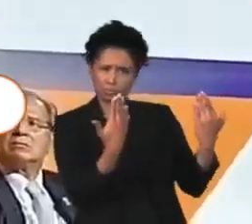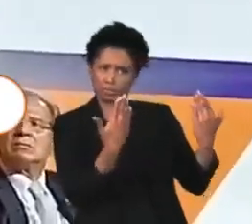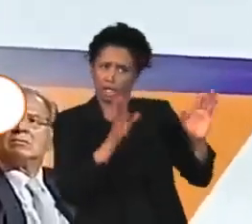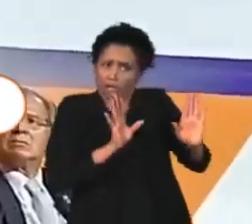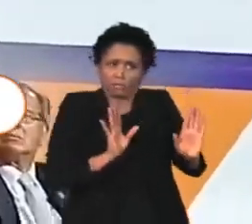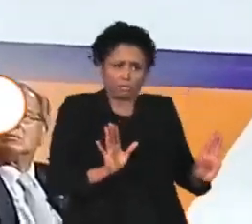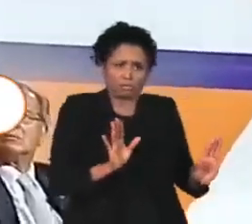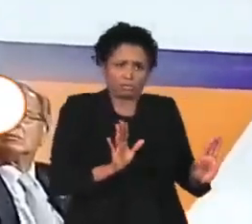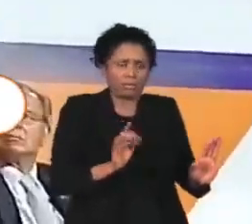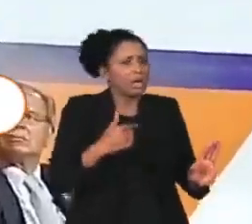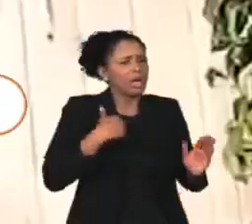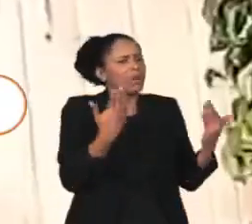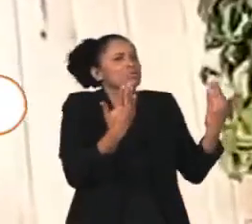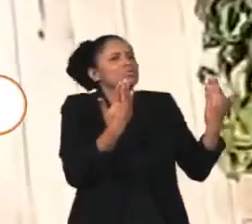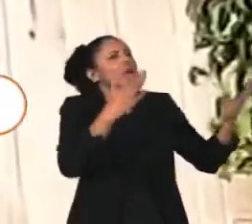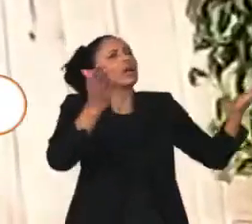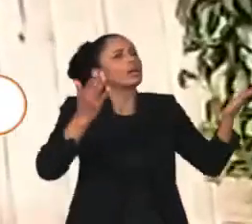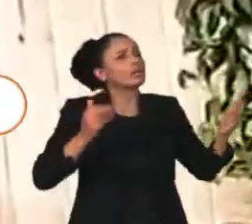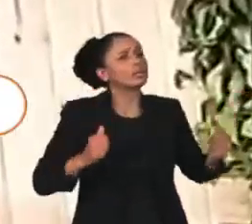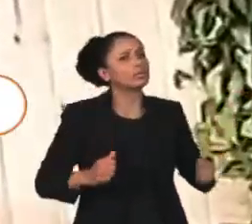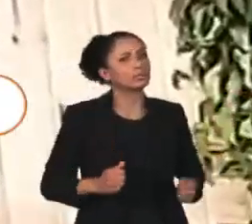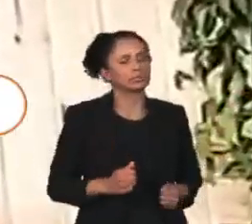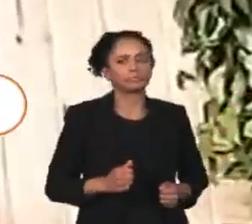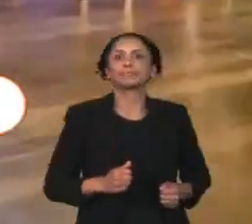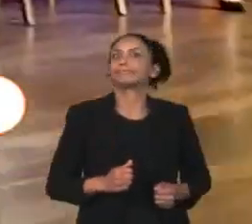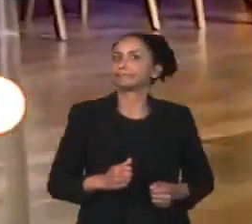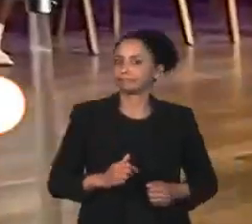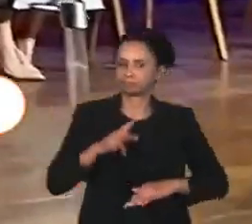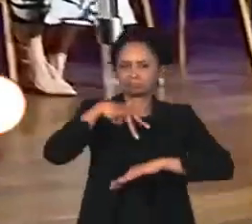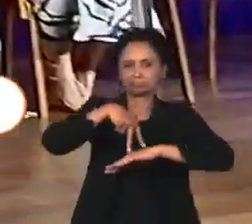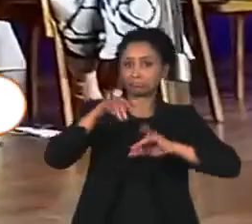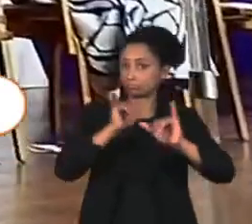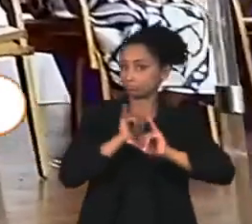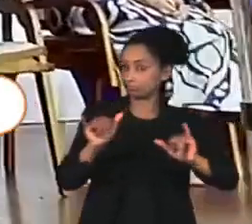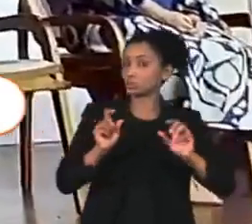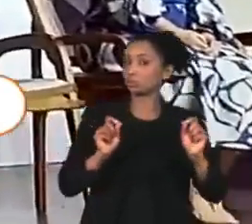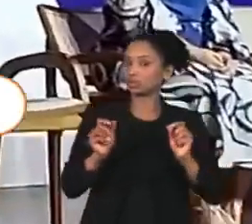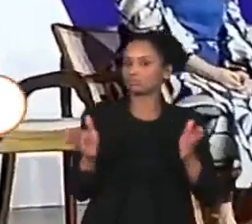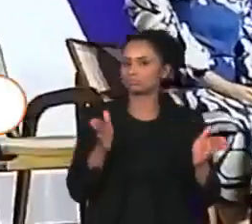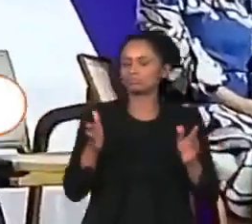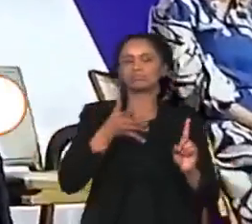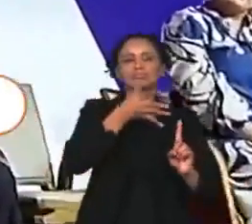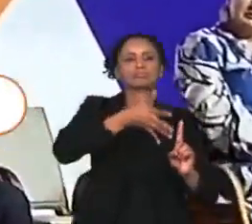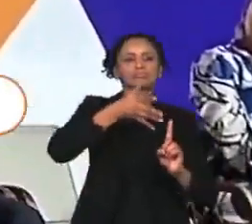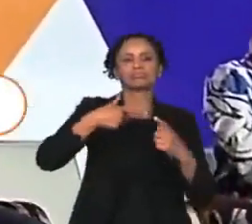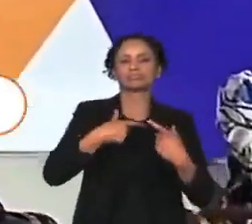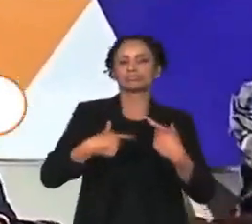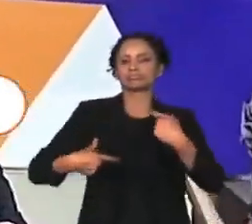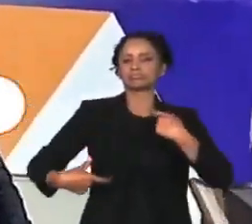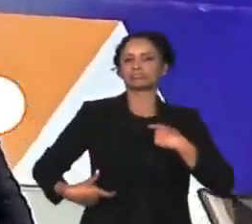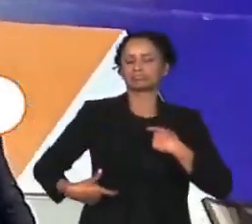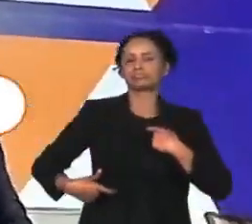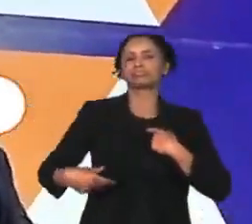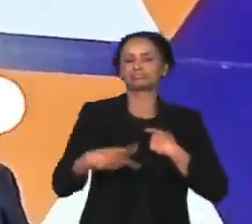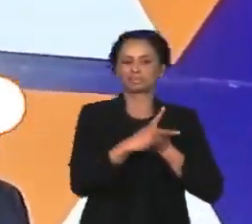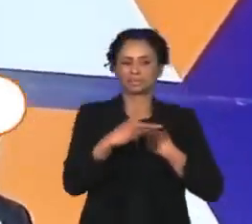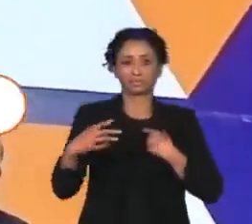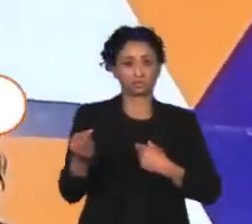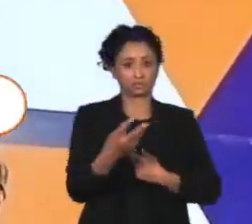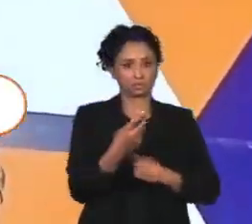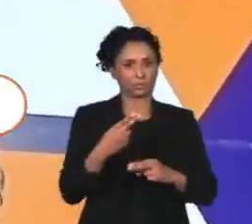me descansado. Eu suspeito. A fala ocorreu durante a cerimônia de posse da nova presidente da Caixa.